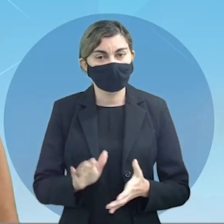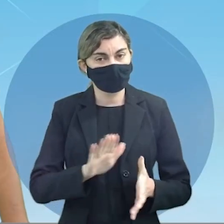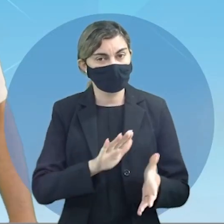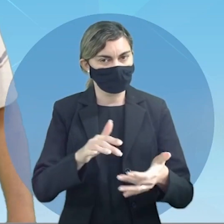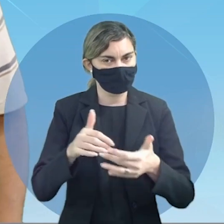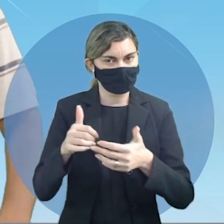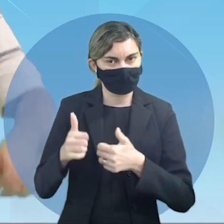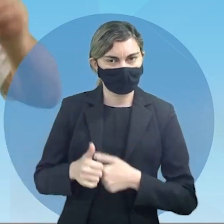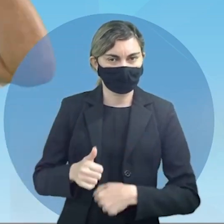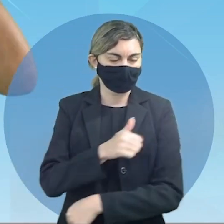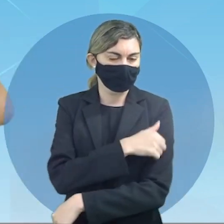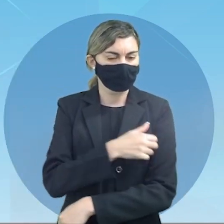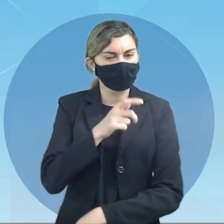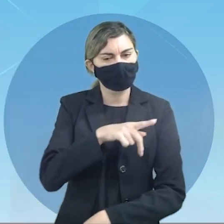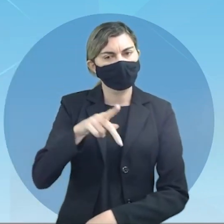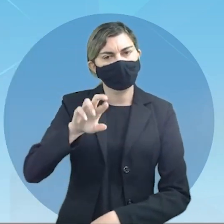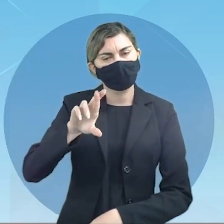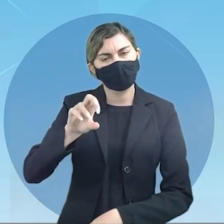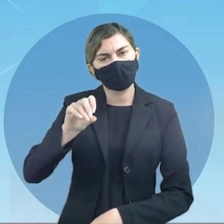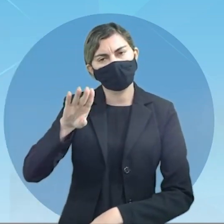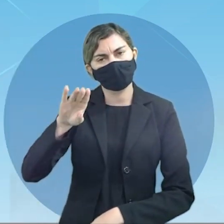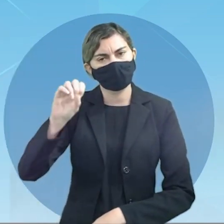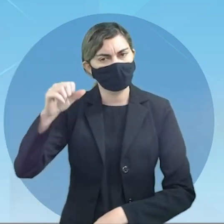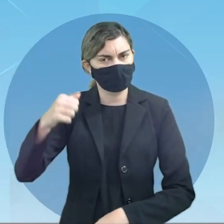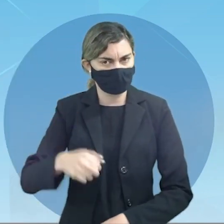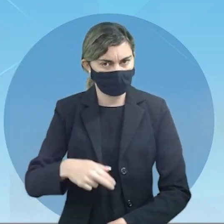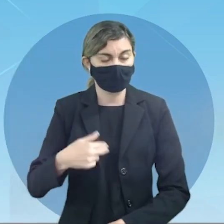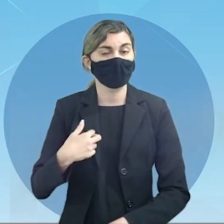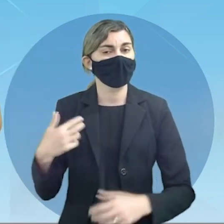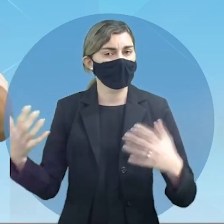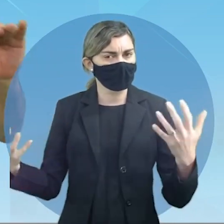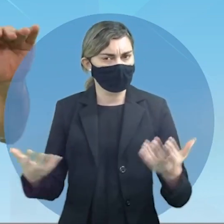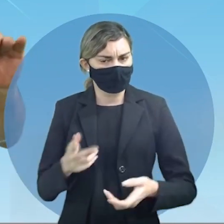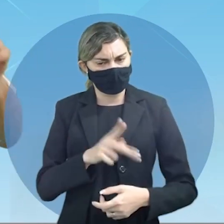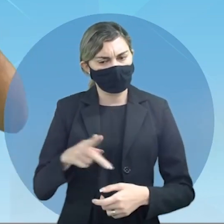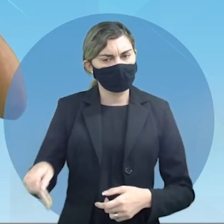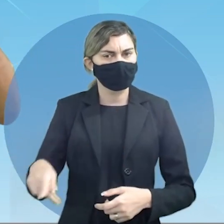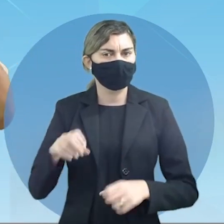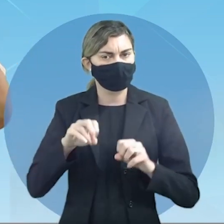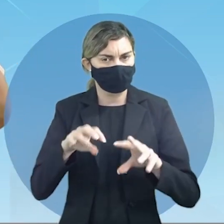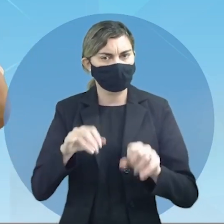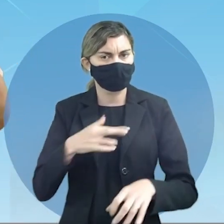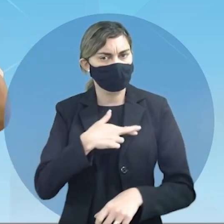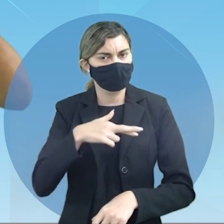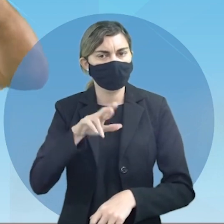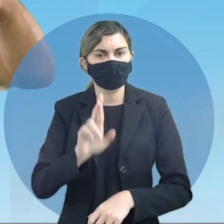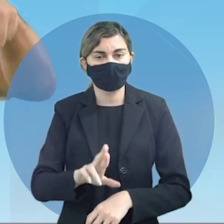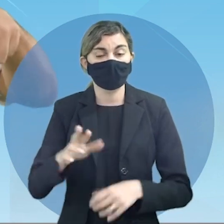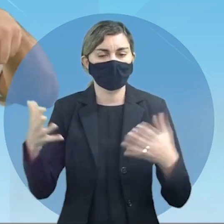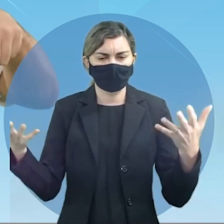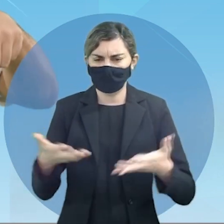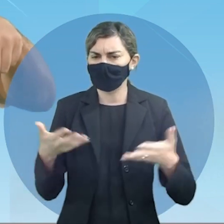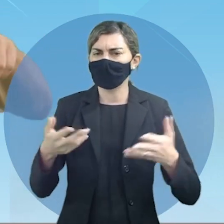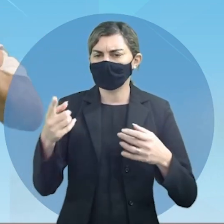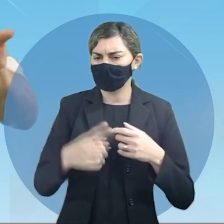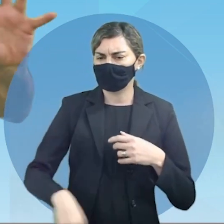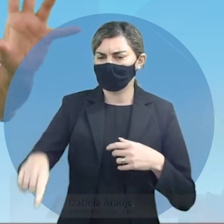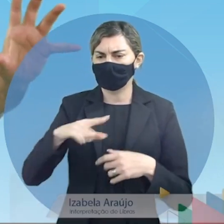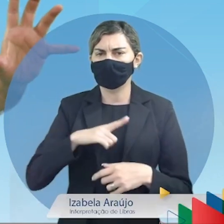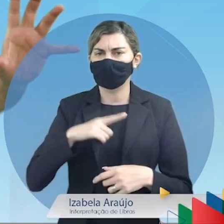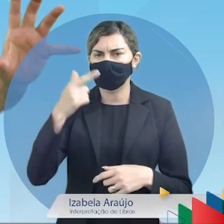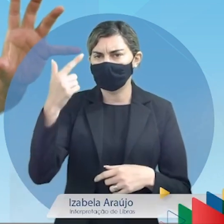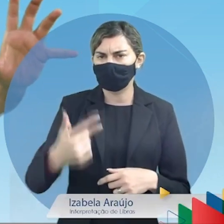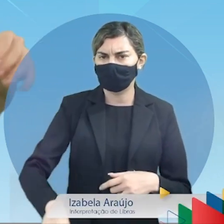Olá estudantes, eu sou o professor Robson Anselmo Tavares, professor de ensino religioso e hoje nós temos